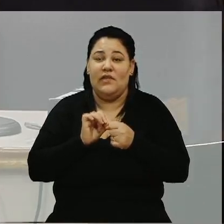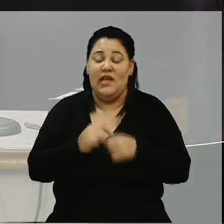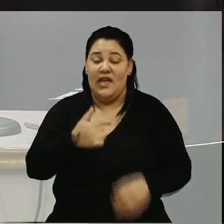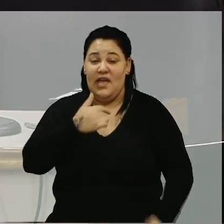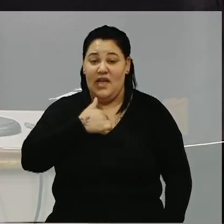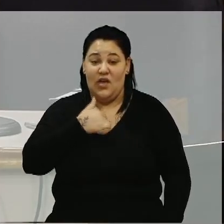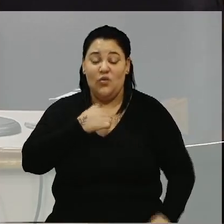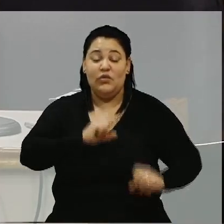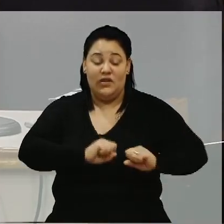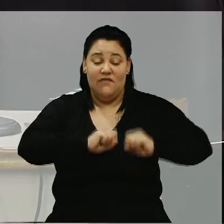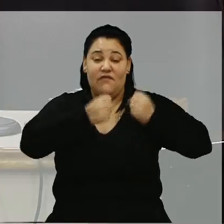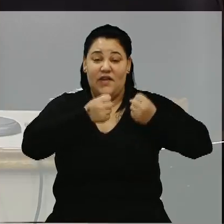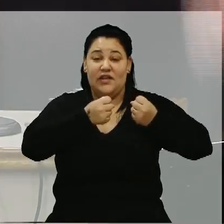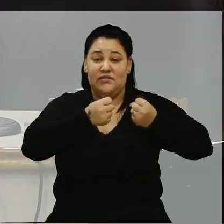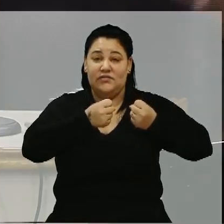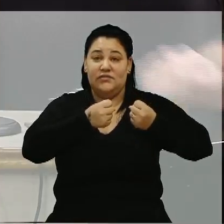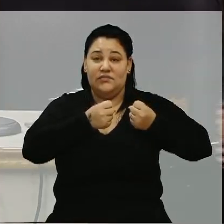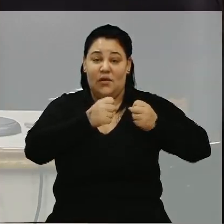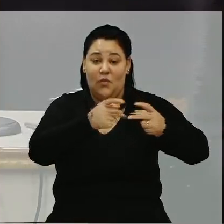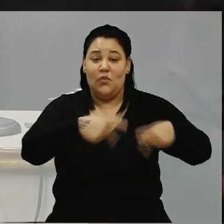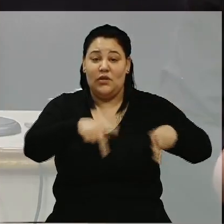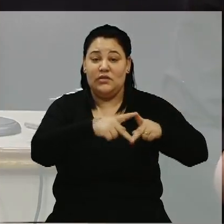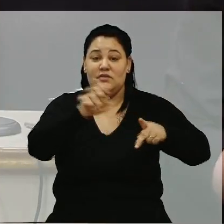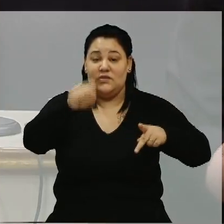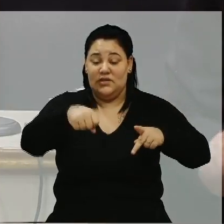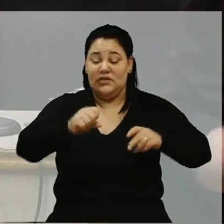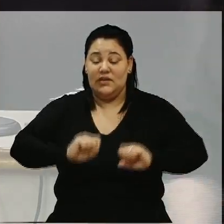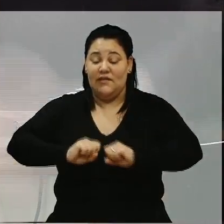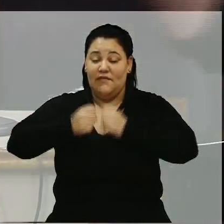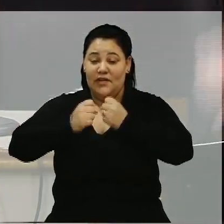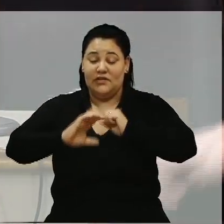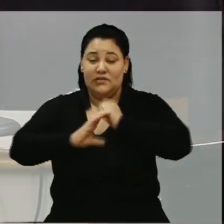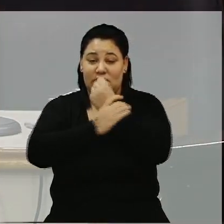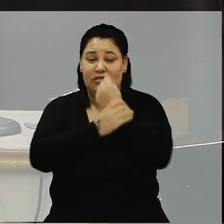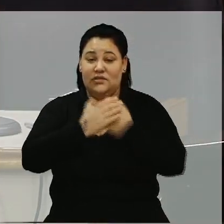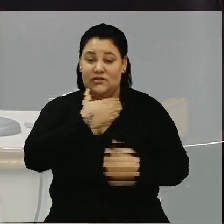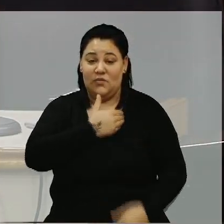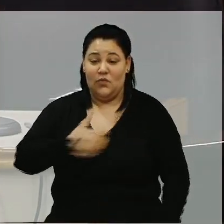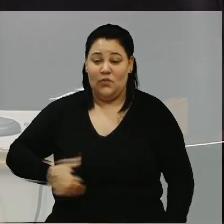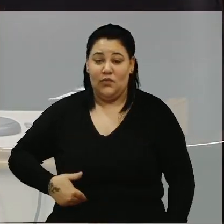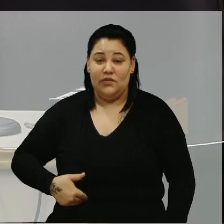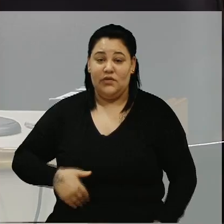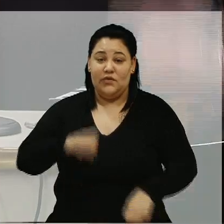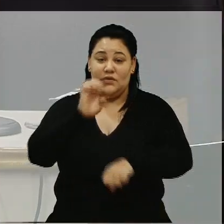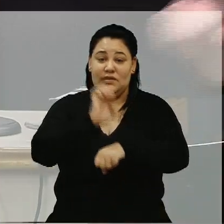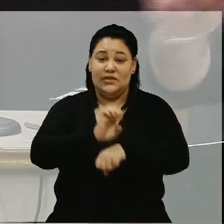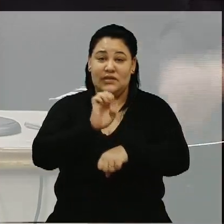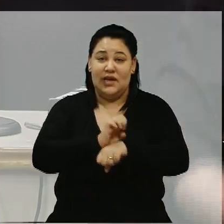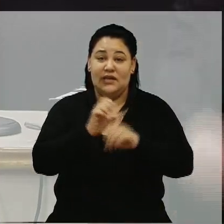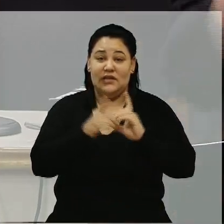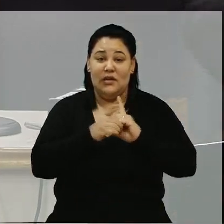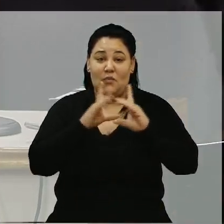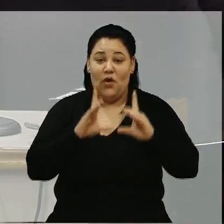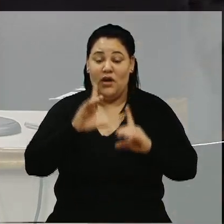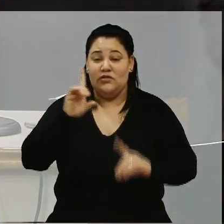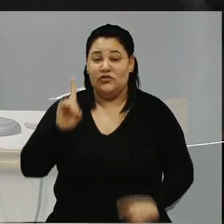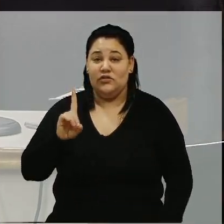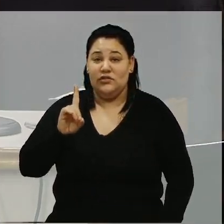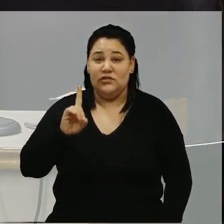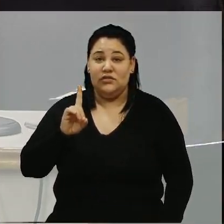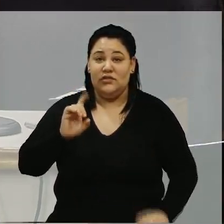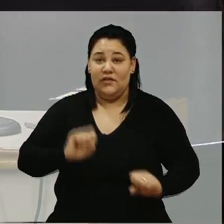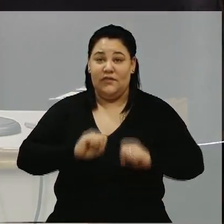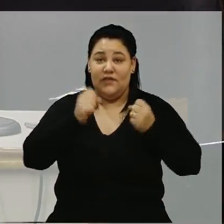defende os seus, defende a segurança pública, defende o Estado Democrático de Direito, defende Deus, defende